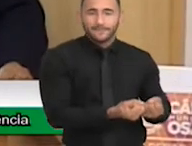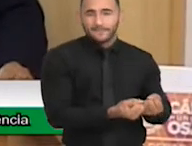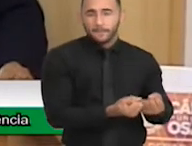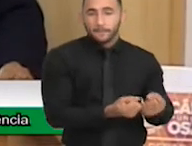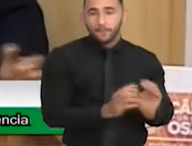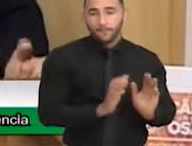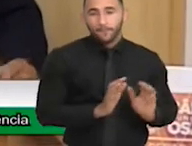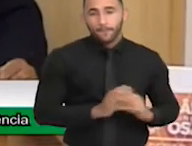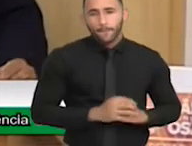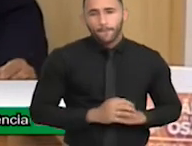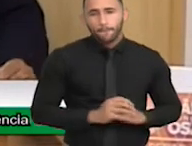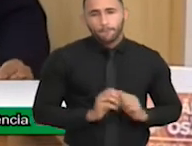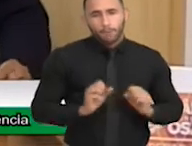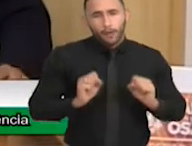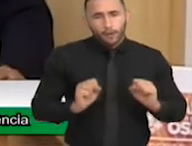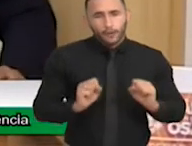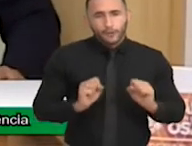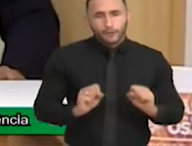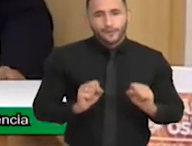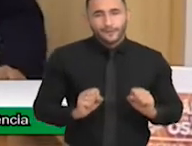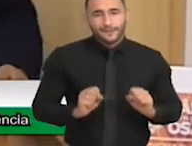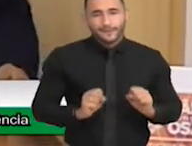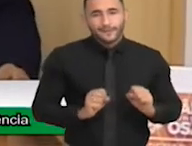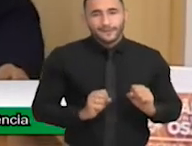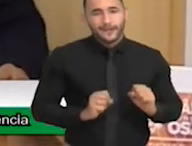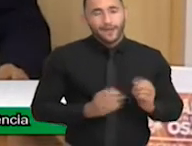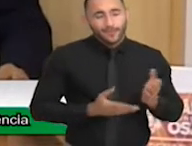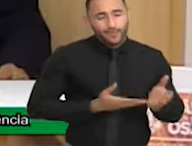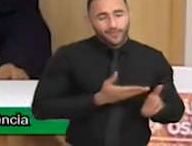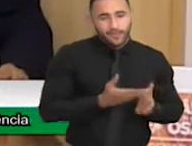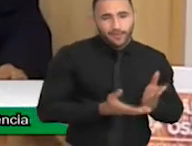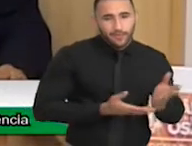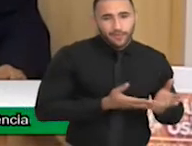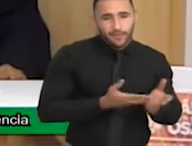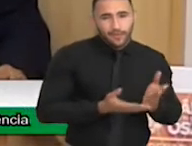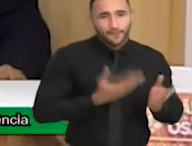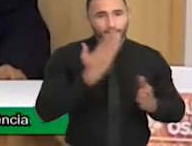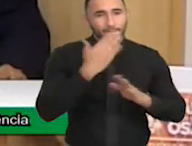que possa atender as nossas crianças nesse hospital.